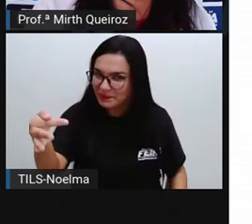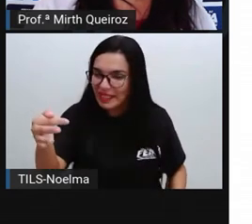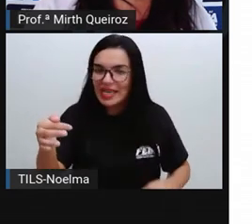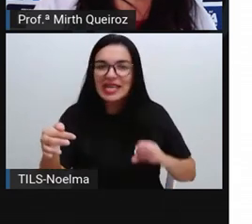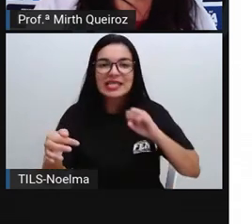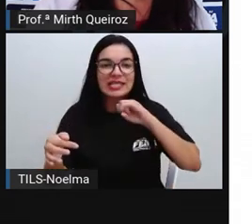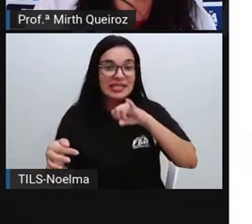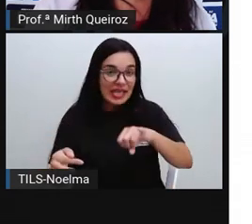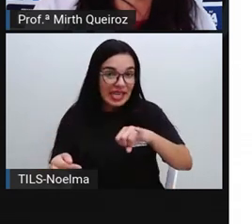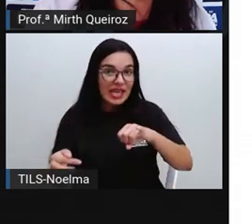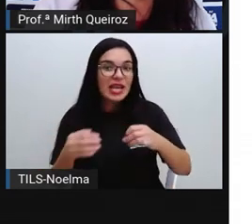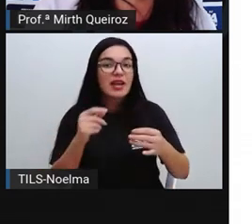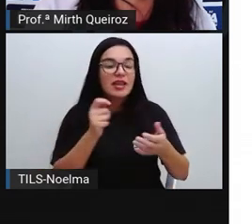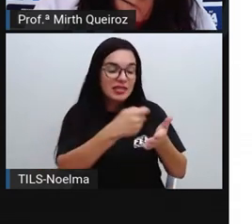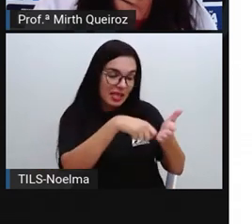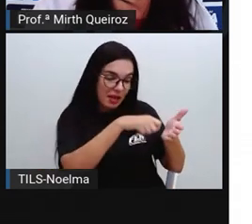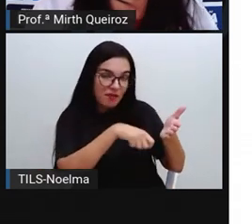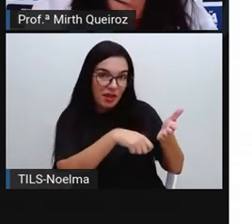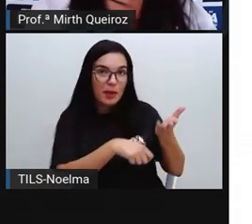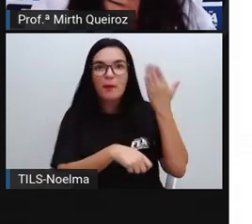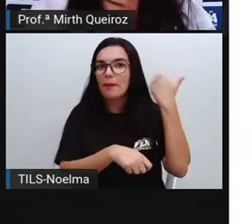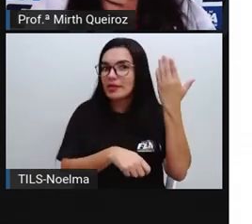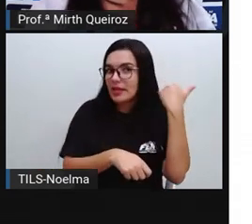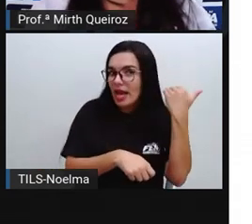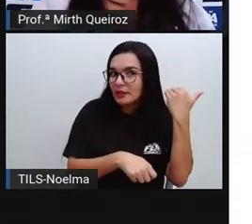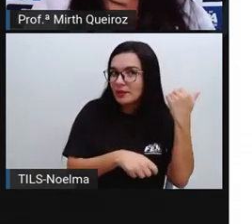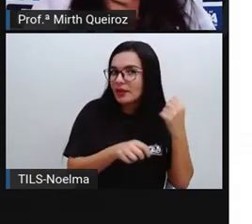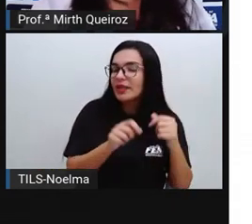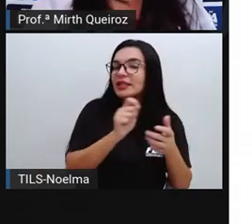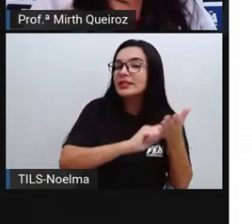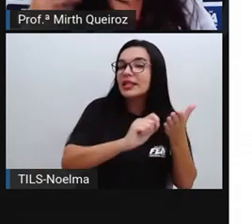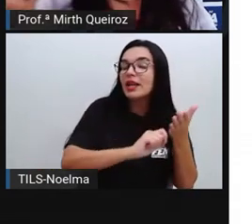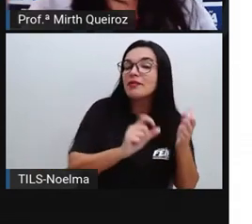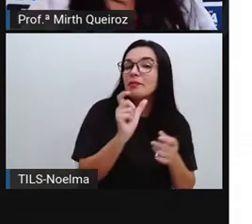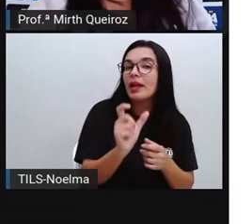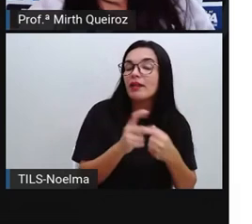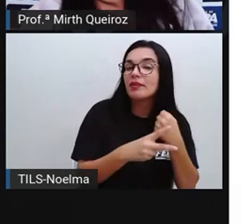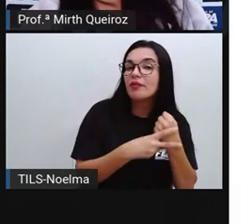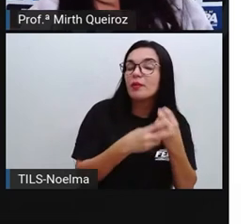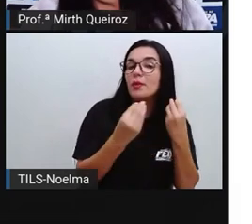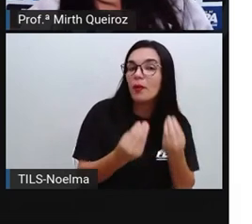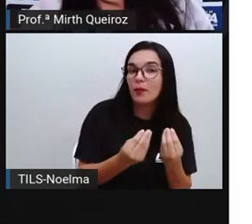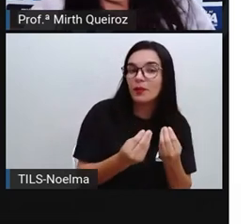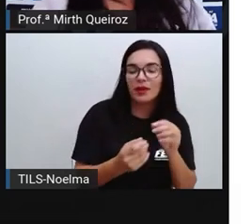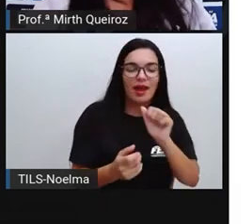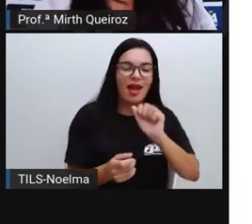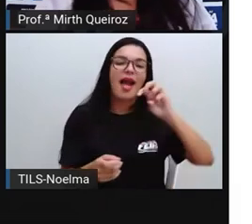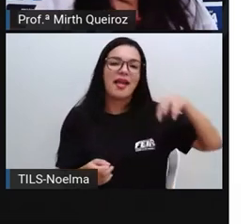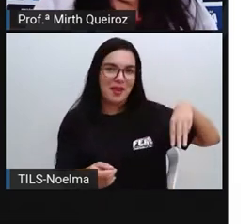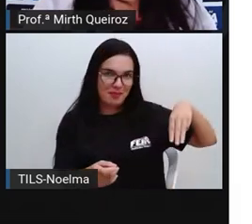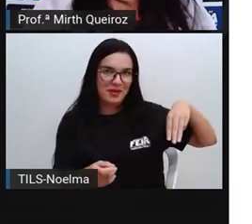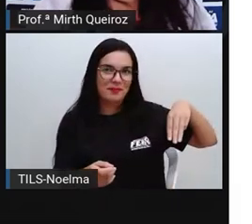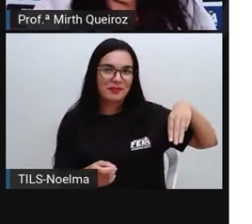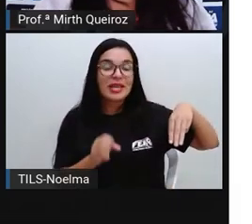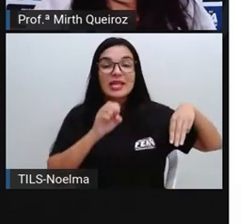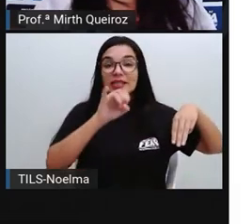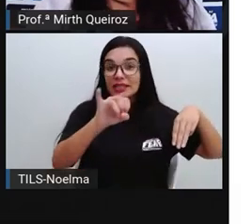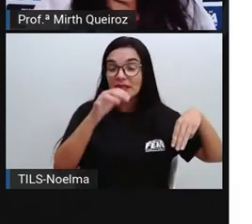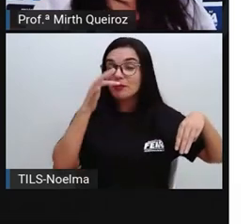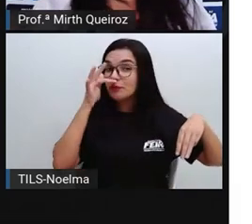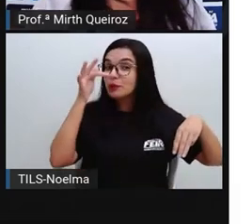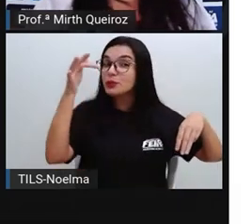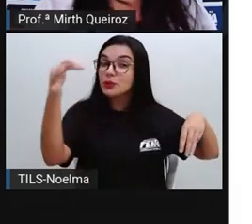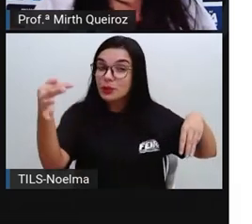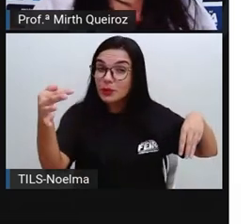passado, vocês vão utilizar o AM. Se vocês forem escrever uma frase que querem indicar em o